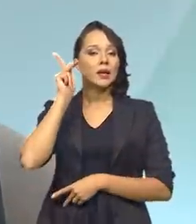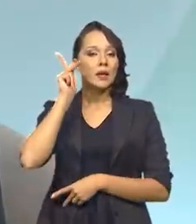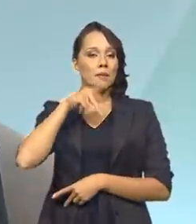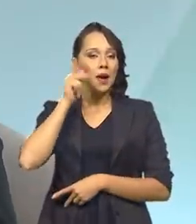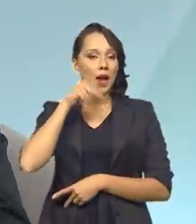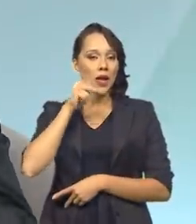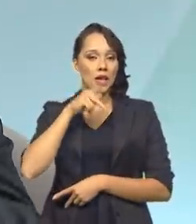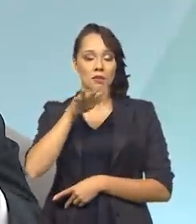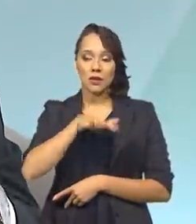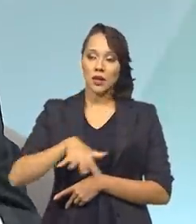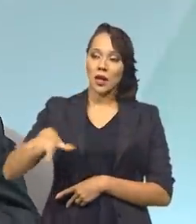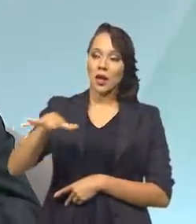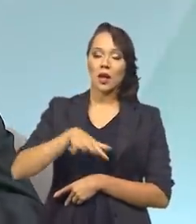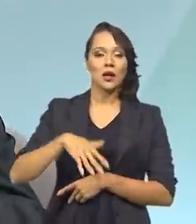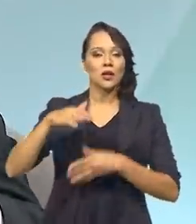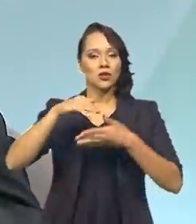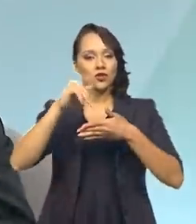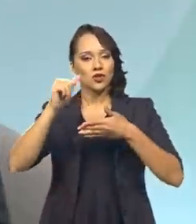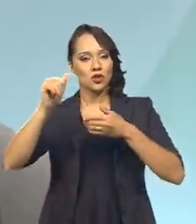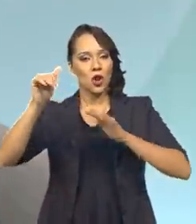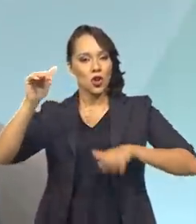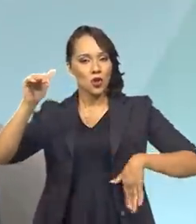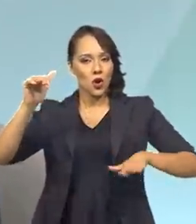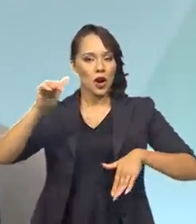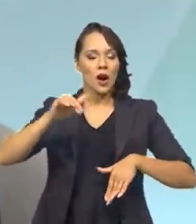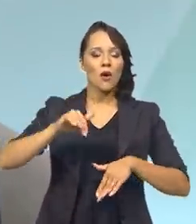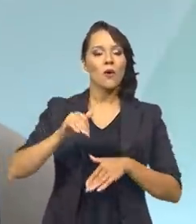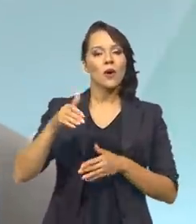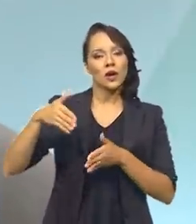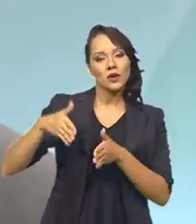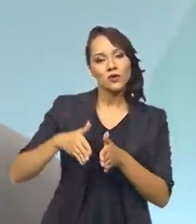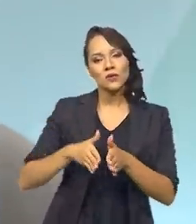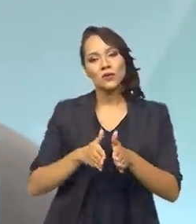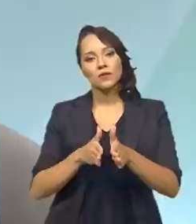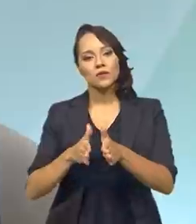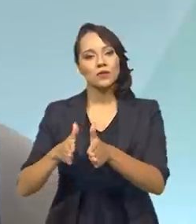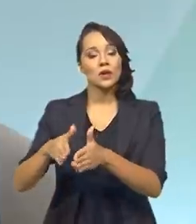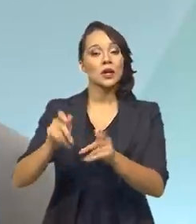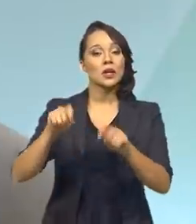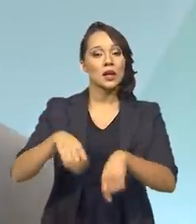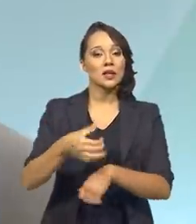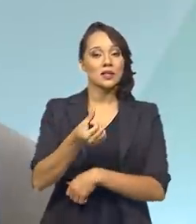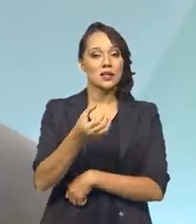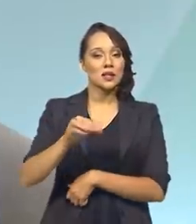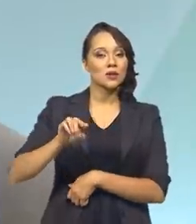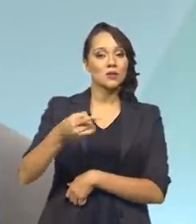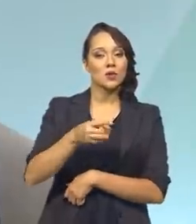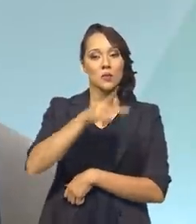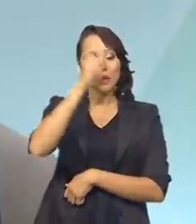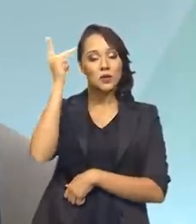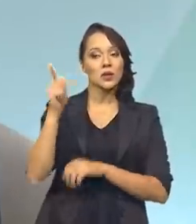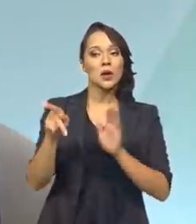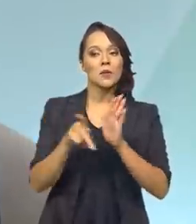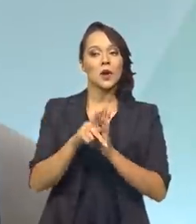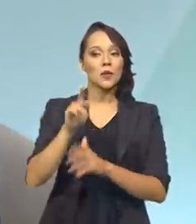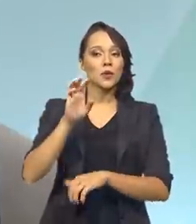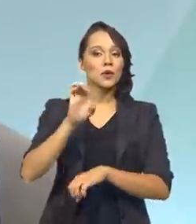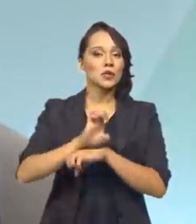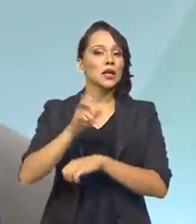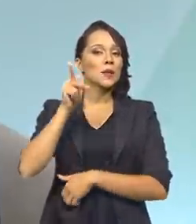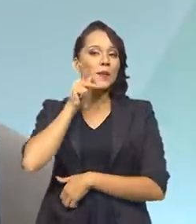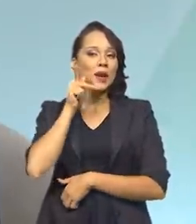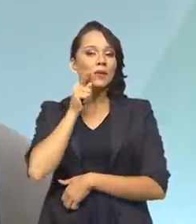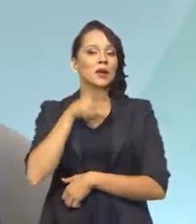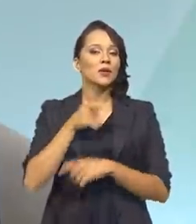Litorânea, que é um conjunto de adutoras e canais que vai permitir que 600 mil paraibanos tenham uma condição